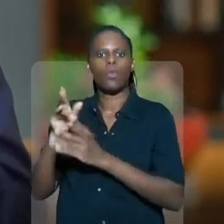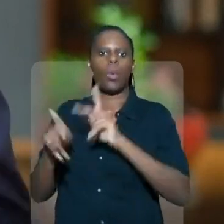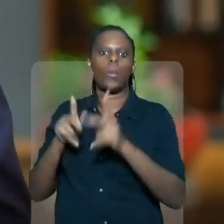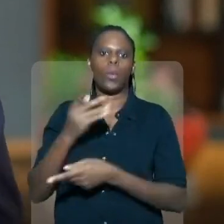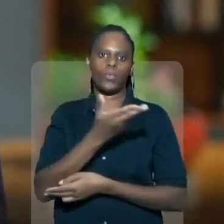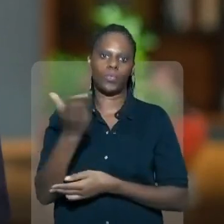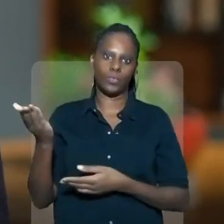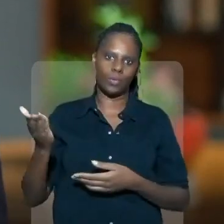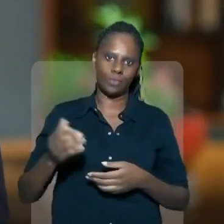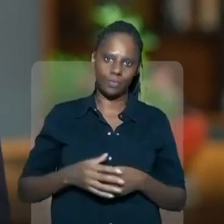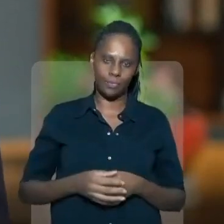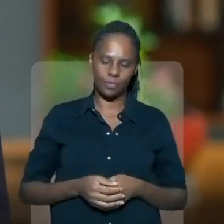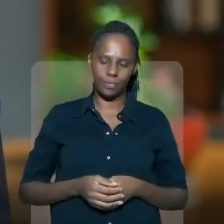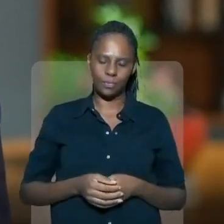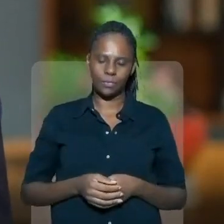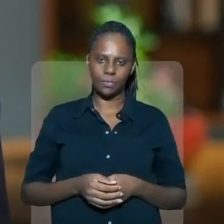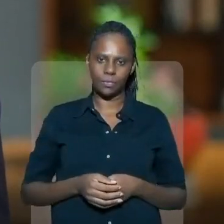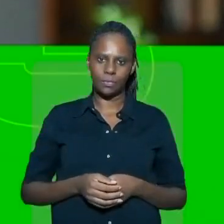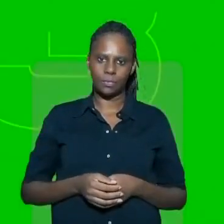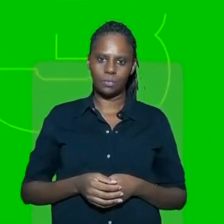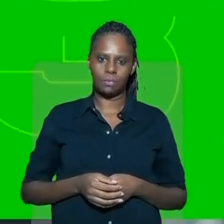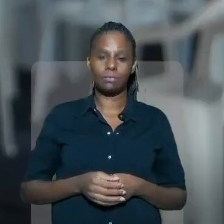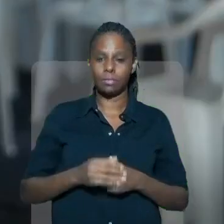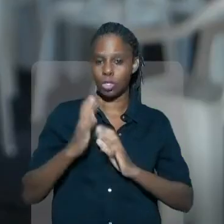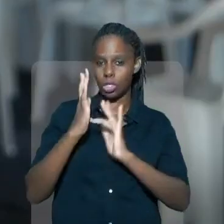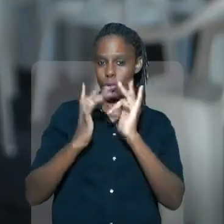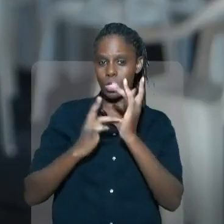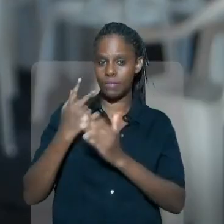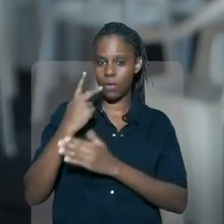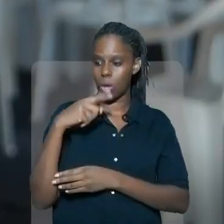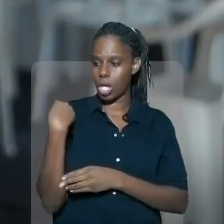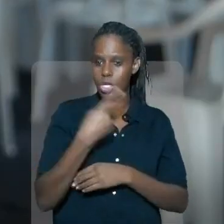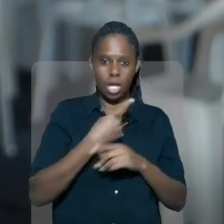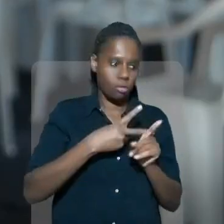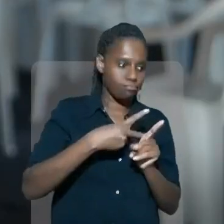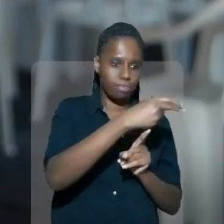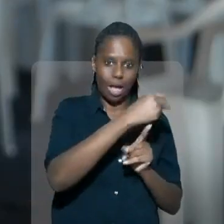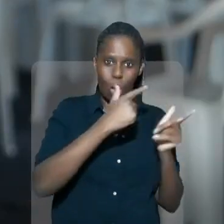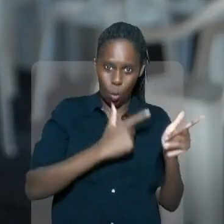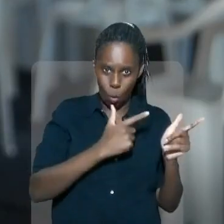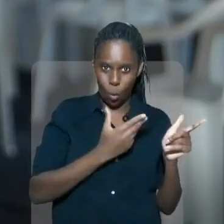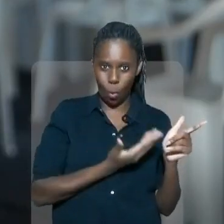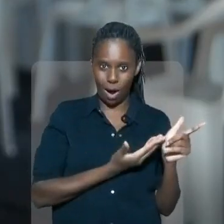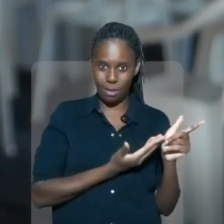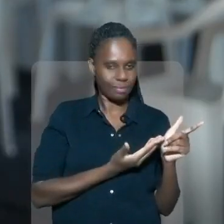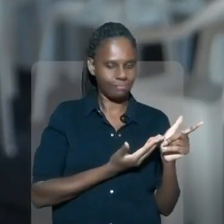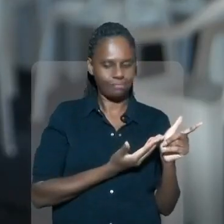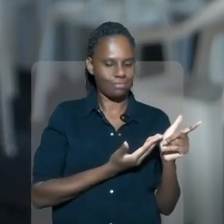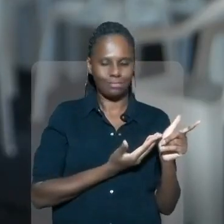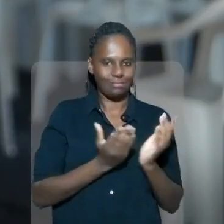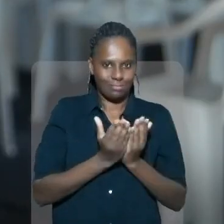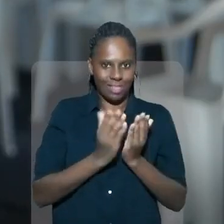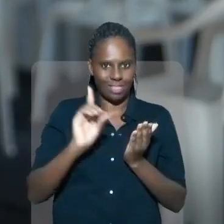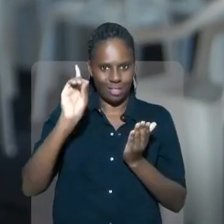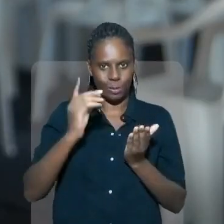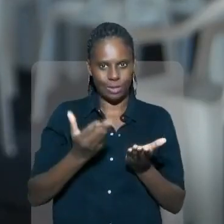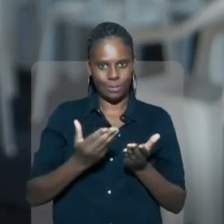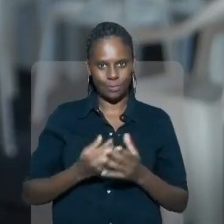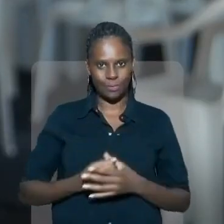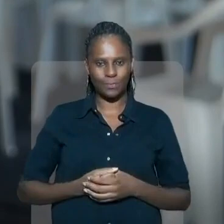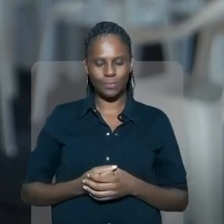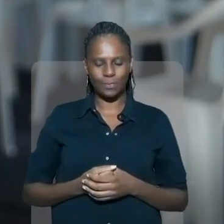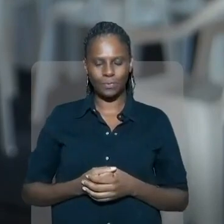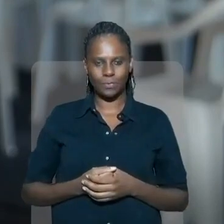e livros nas mãos do povo brasileiro. Não foi com armas que Jesus disse que nós ganharemos essa batalha.